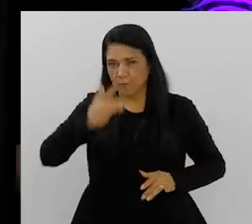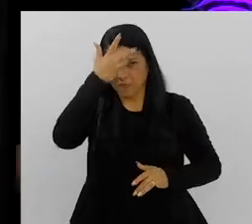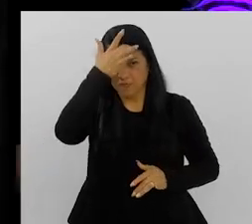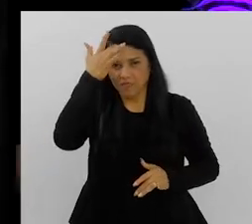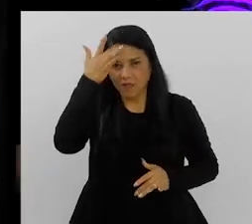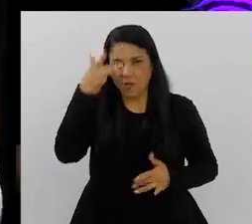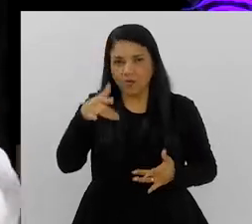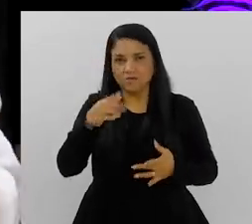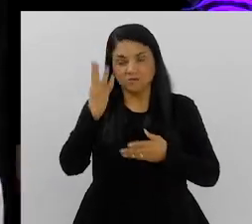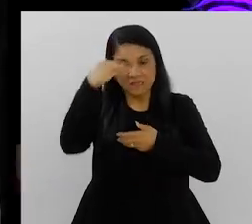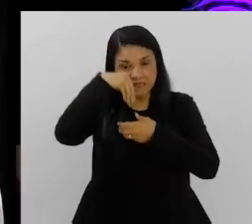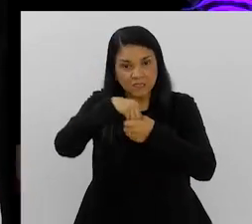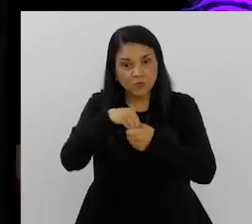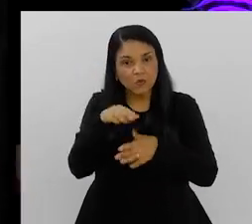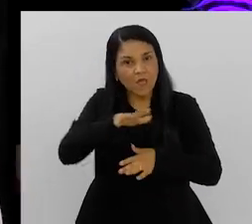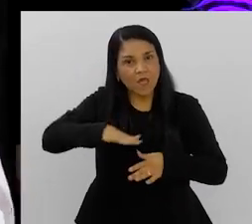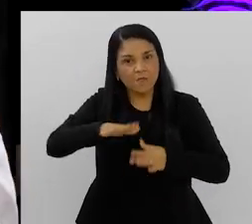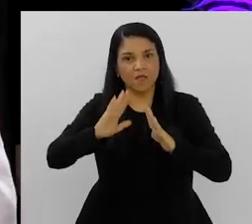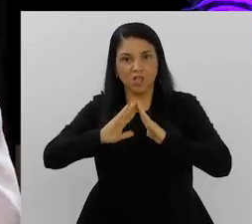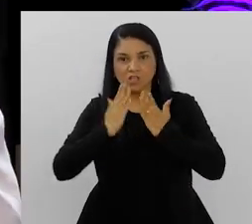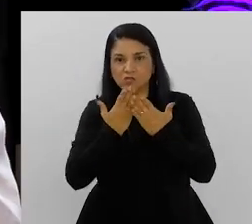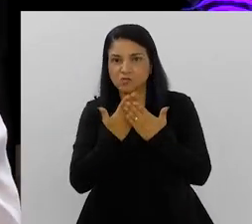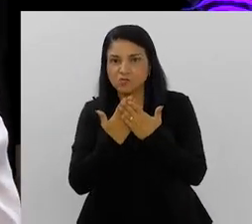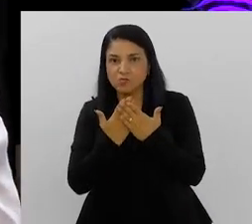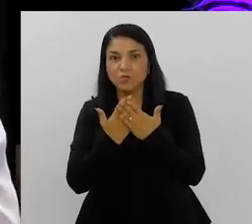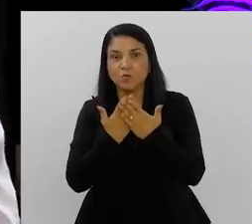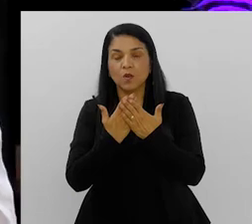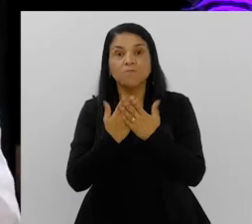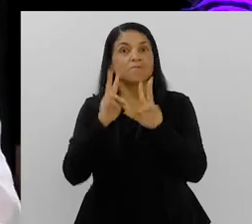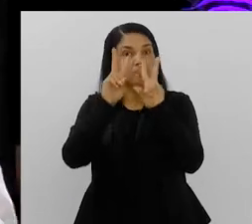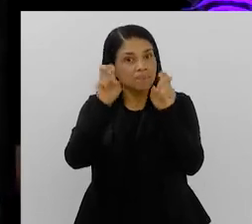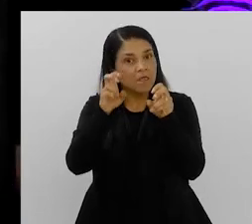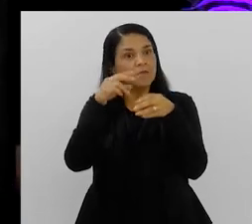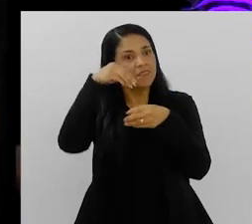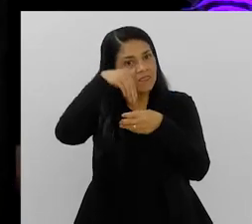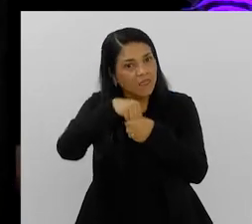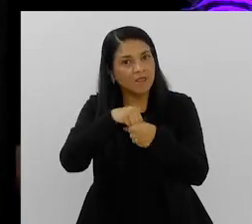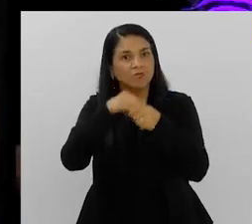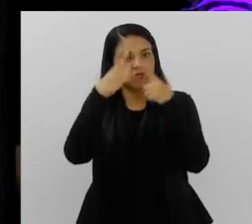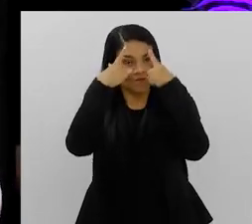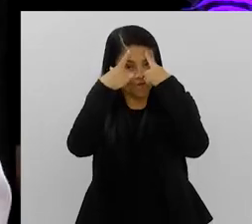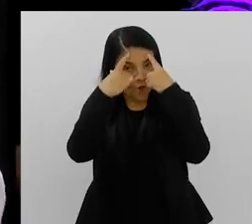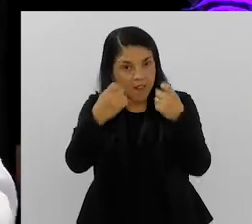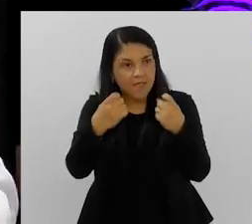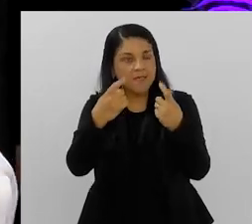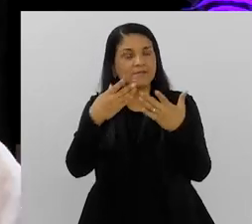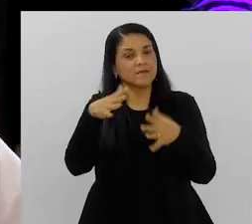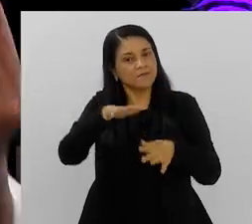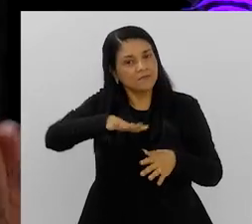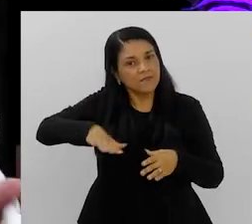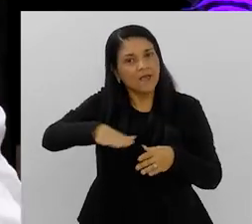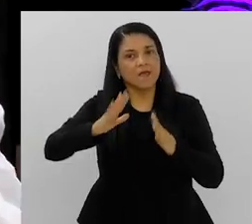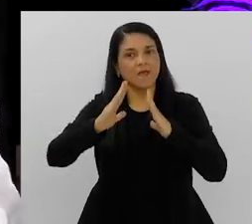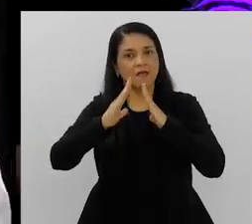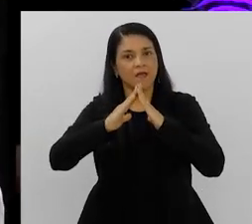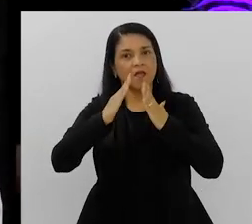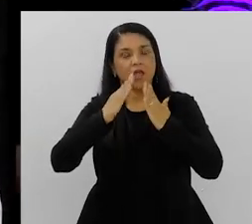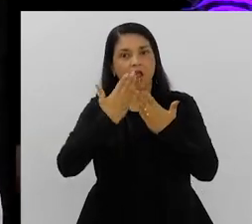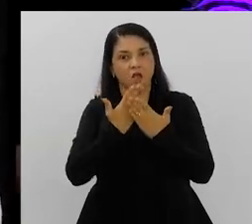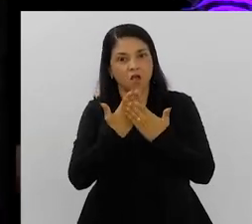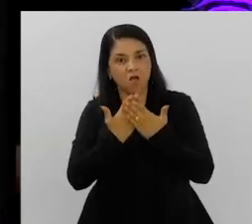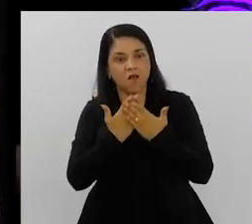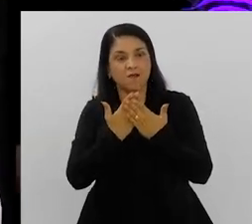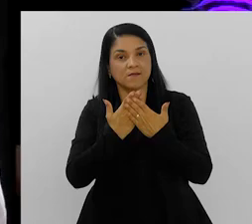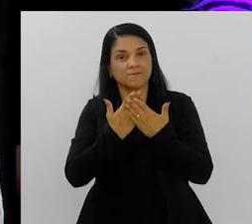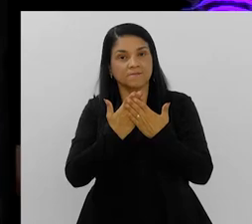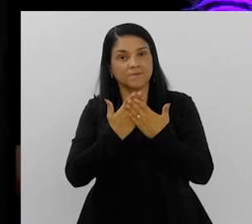sofrimento mental. Se a gente for para dentro dos ambientes escolares, a gente está falando sobre isso, sobre as violências que acontecem nos ambientes